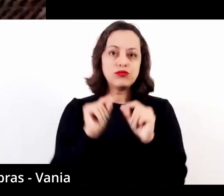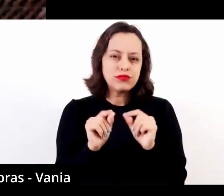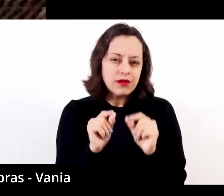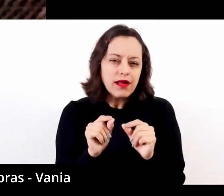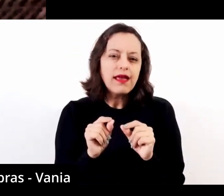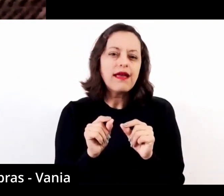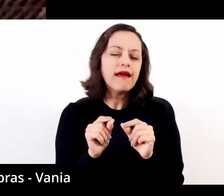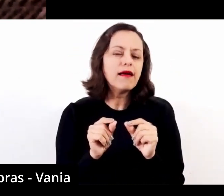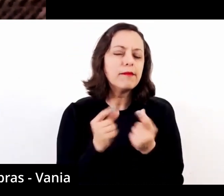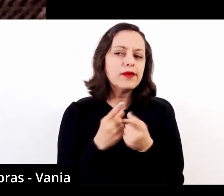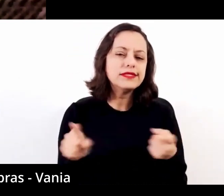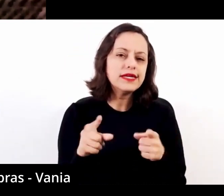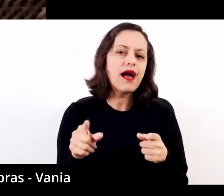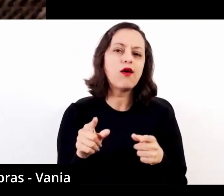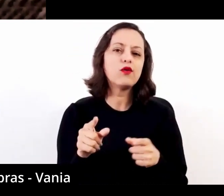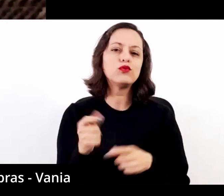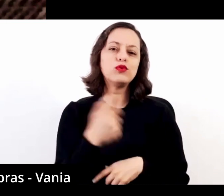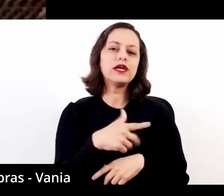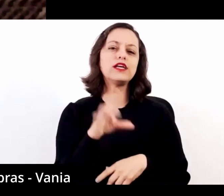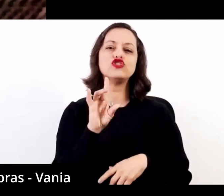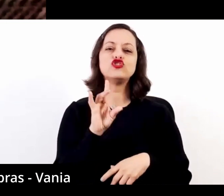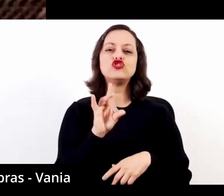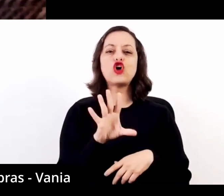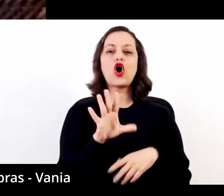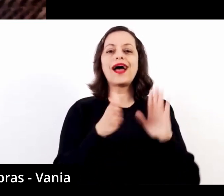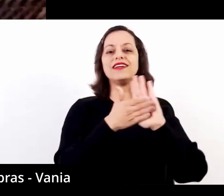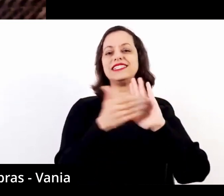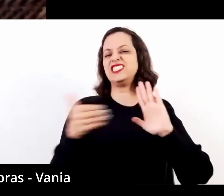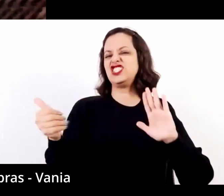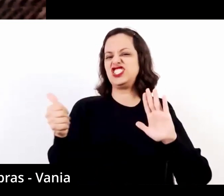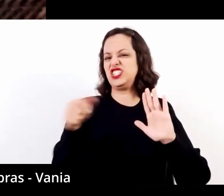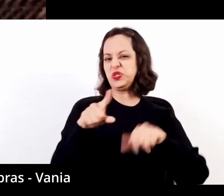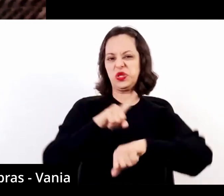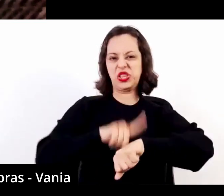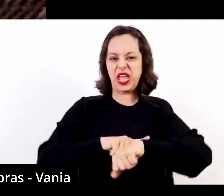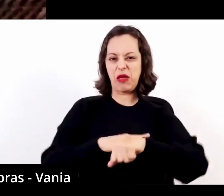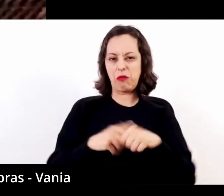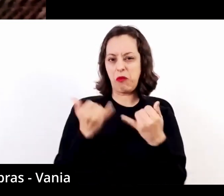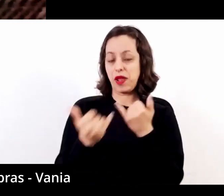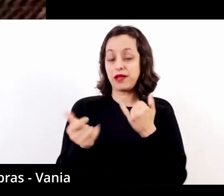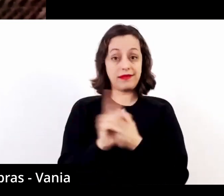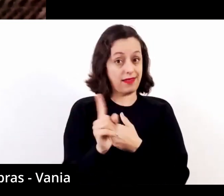de forma musical do que propriamente numa conexão estilística ou temporal.